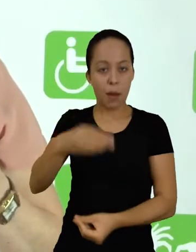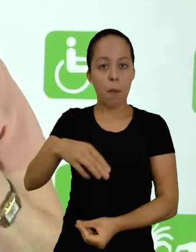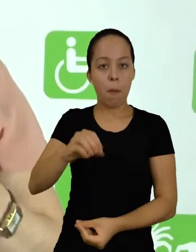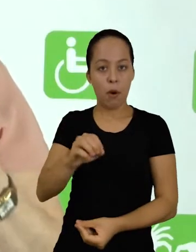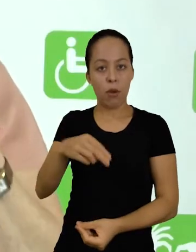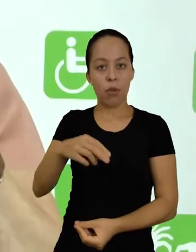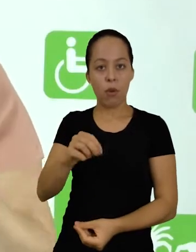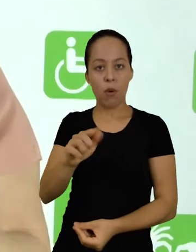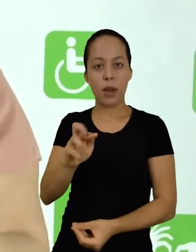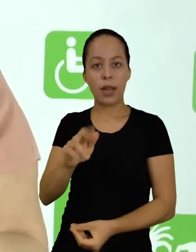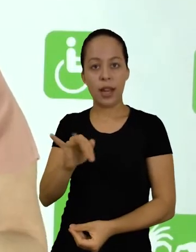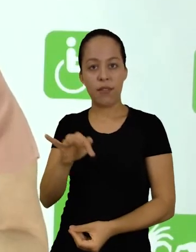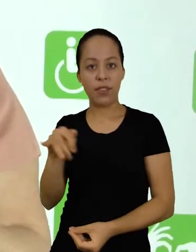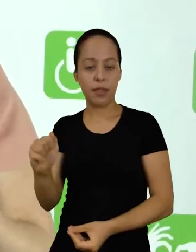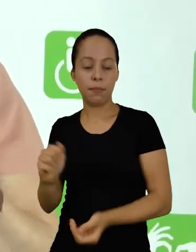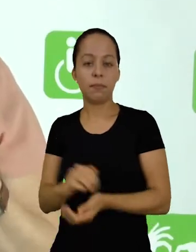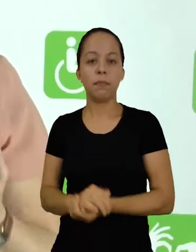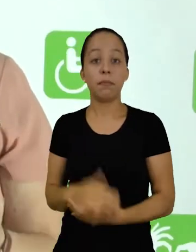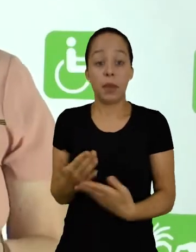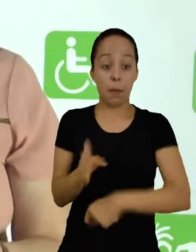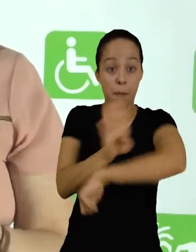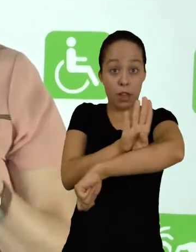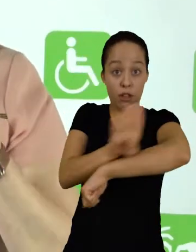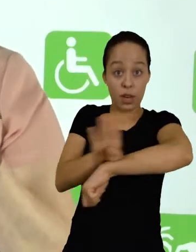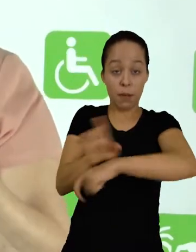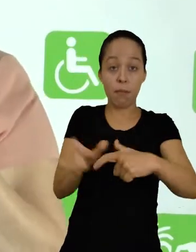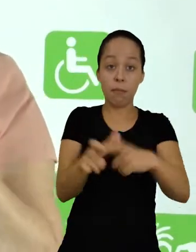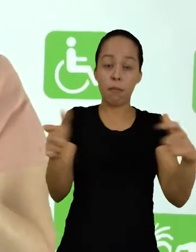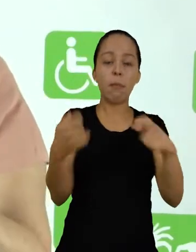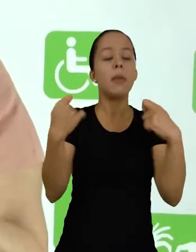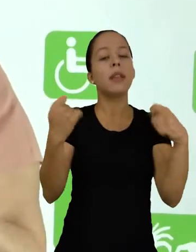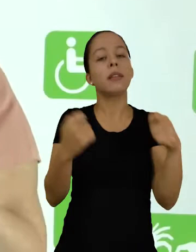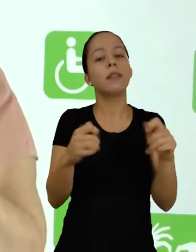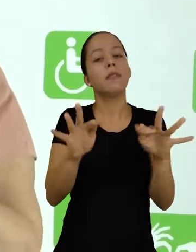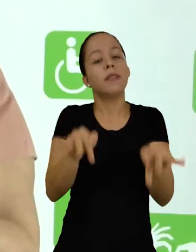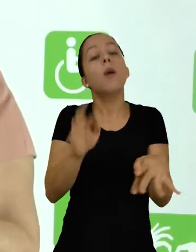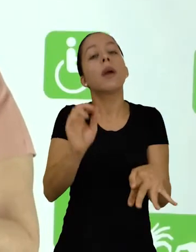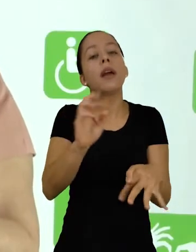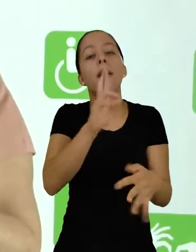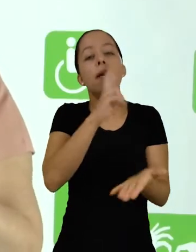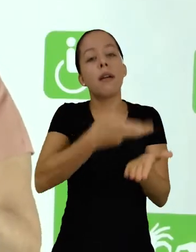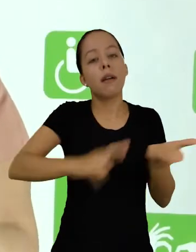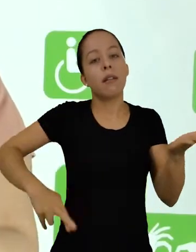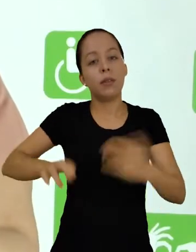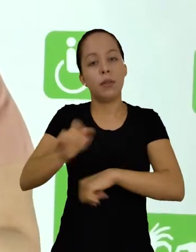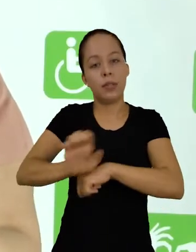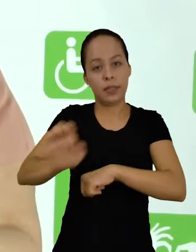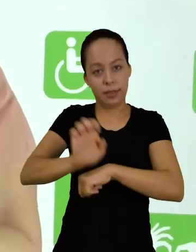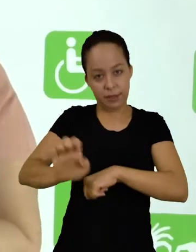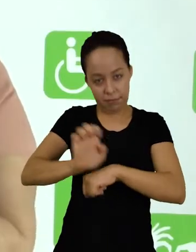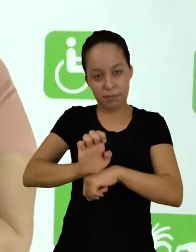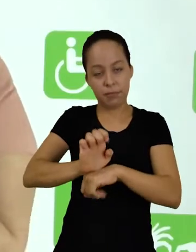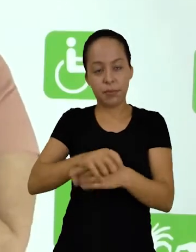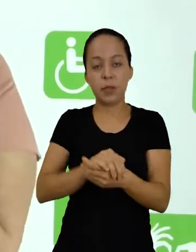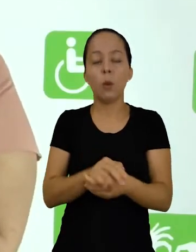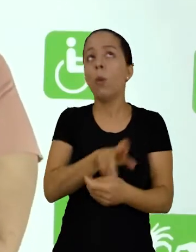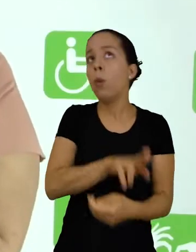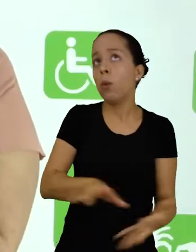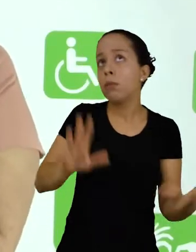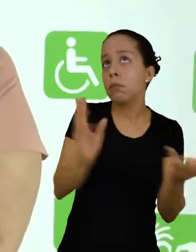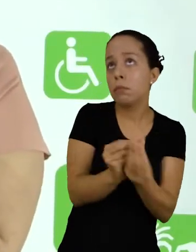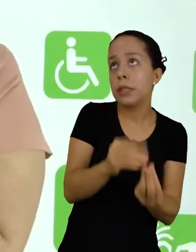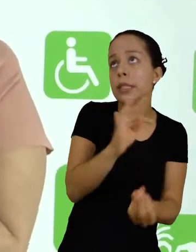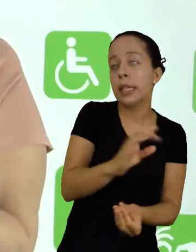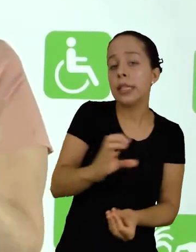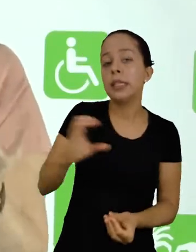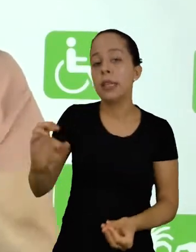maioria dos bacharelados, é necessário ao menos um relatório final de estágio. Às vezes, na